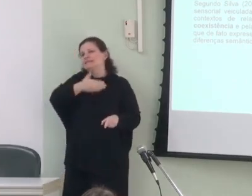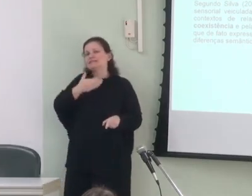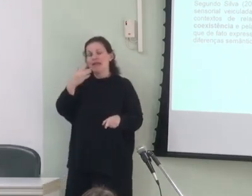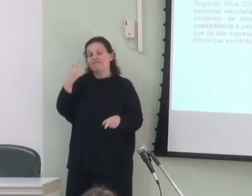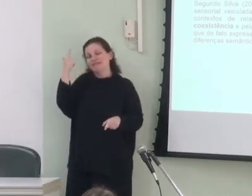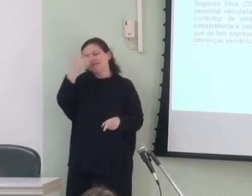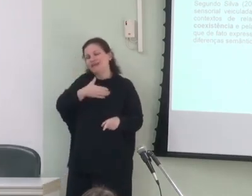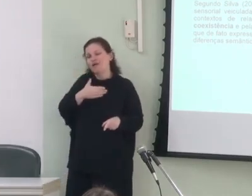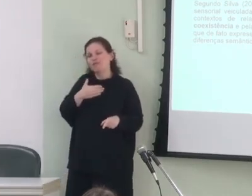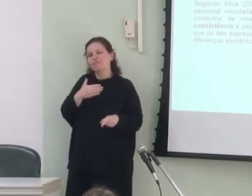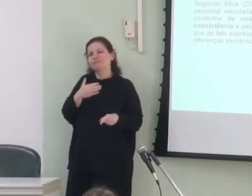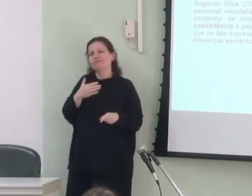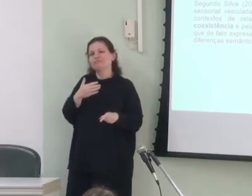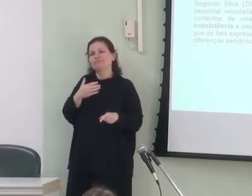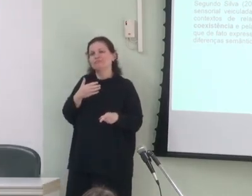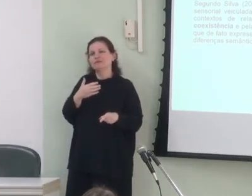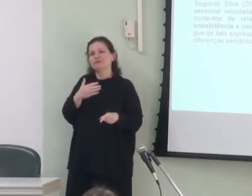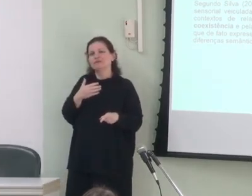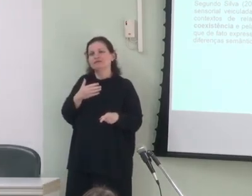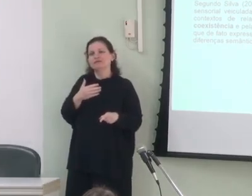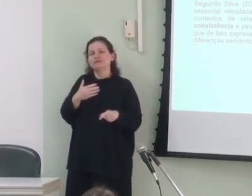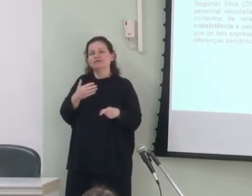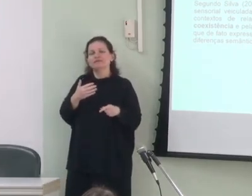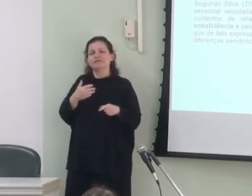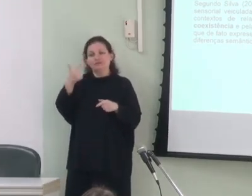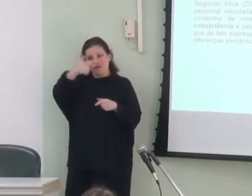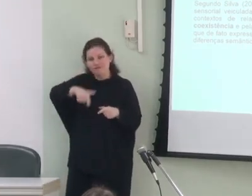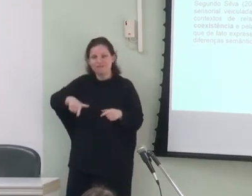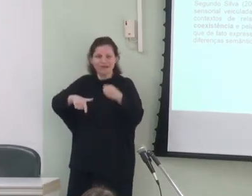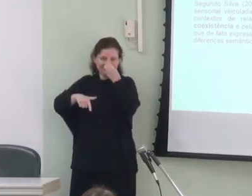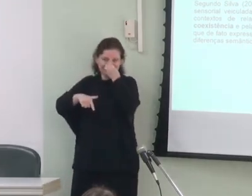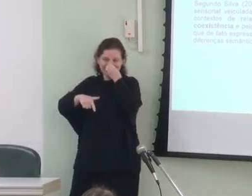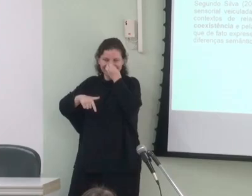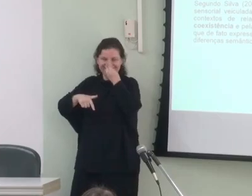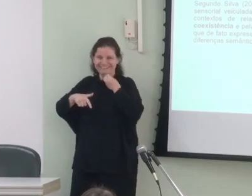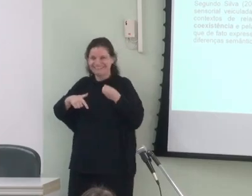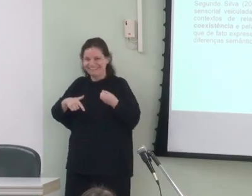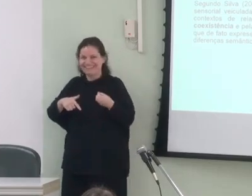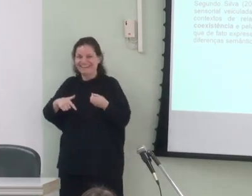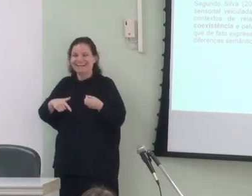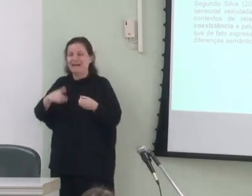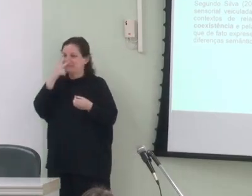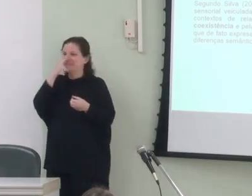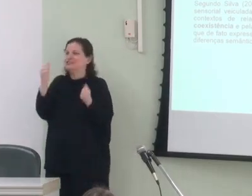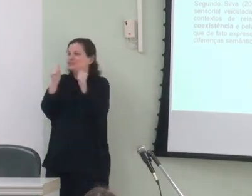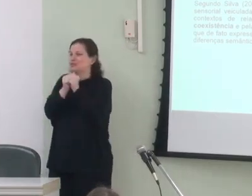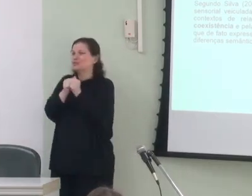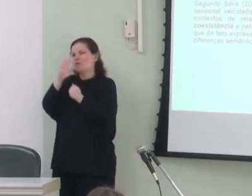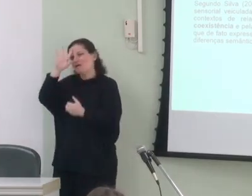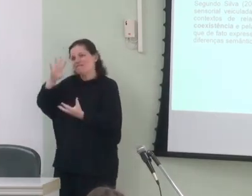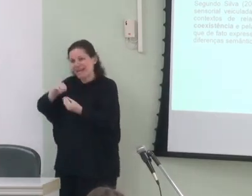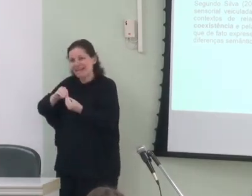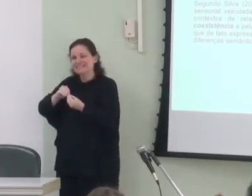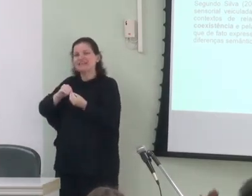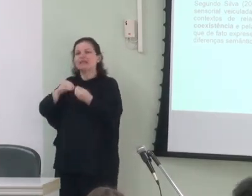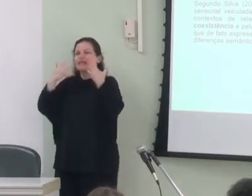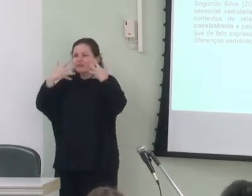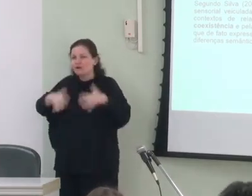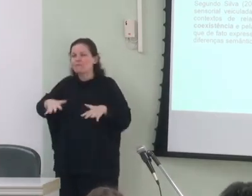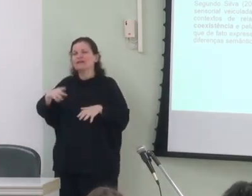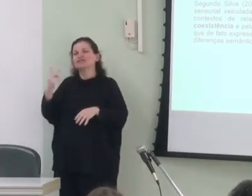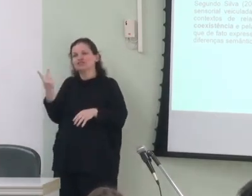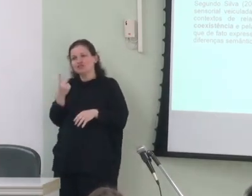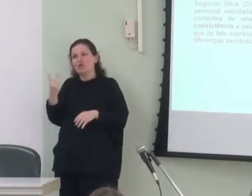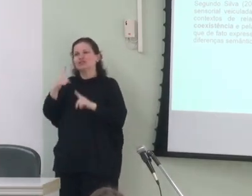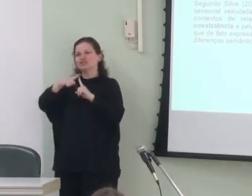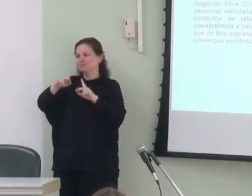evidencialidade inferida ou relatada novamente se você tem um não atestado junto com uma inferência naturalmente são dois